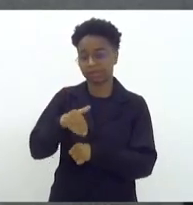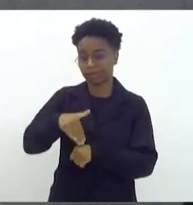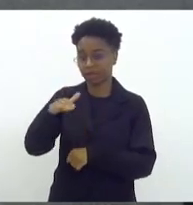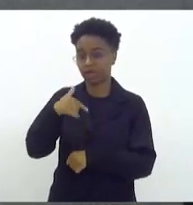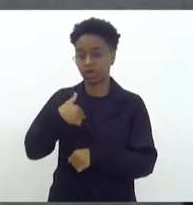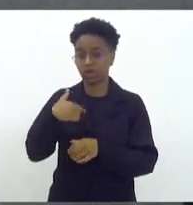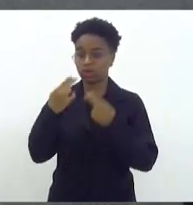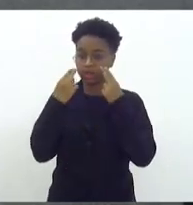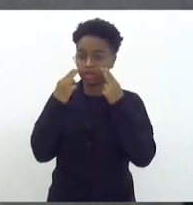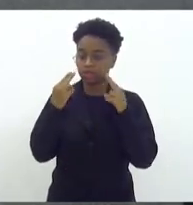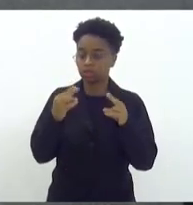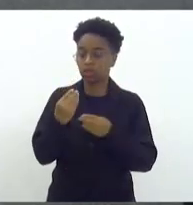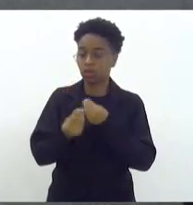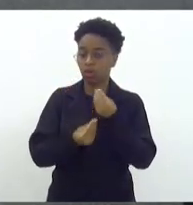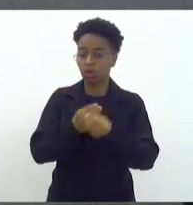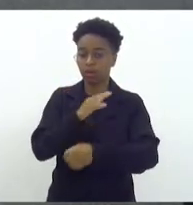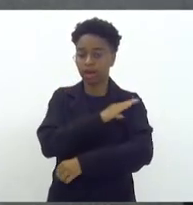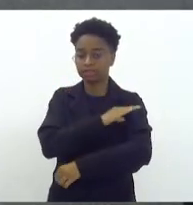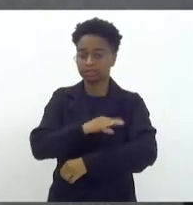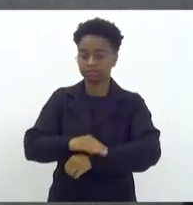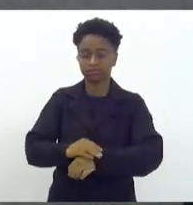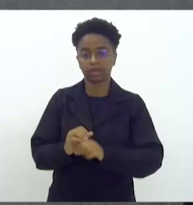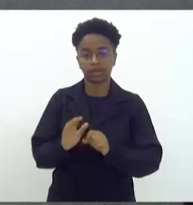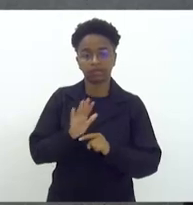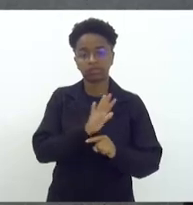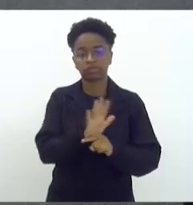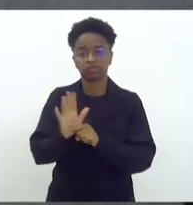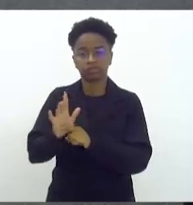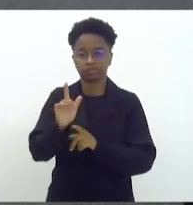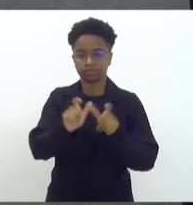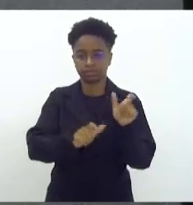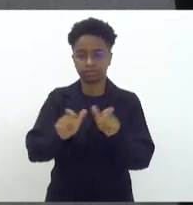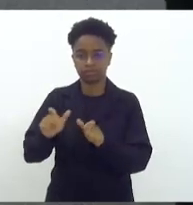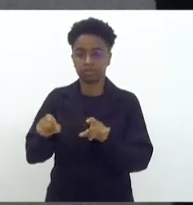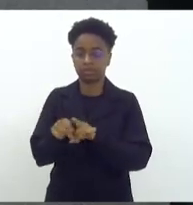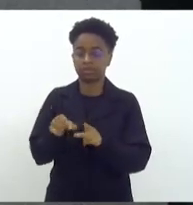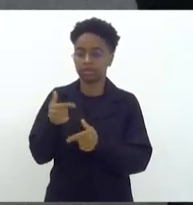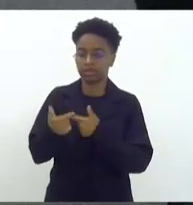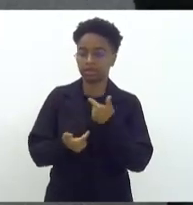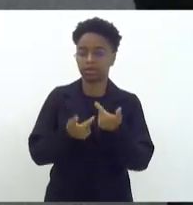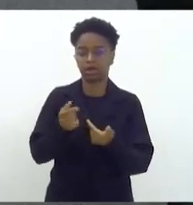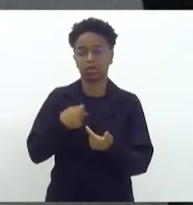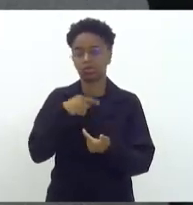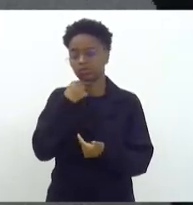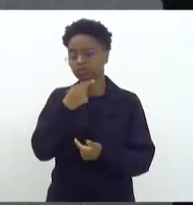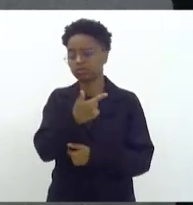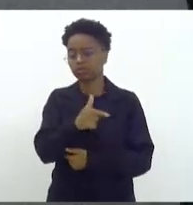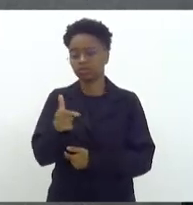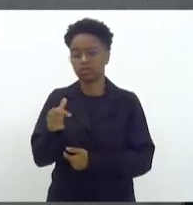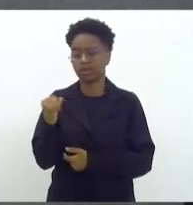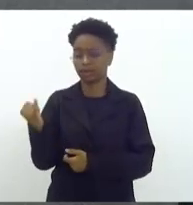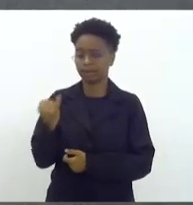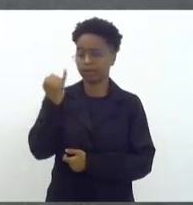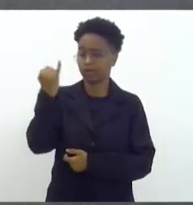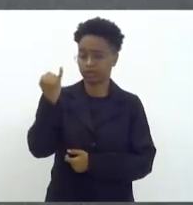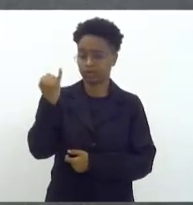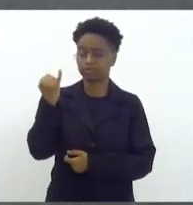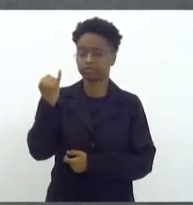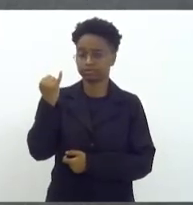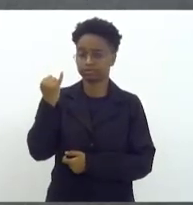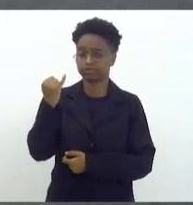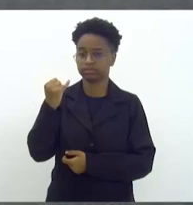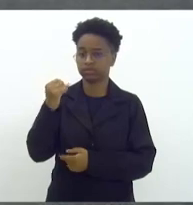do bem que a Assembleia de Deus é capaz. Esse trabalho é, sem dúvida, de grande relevância direta